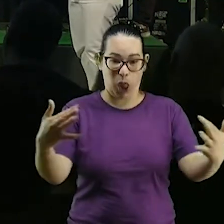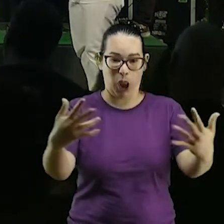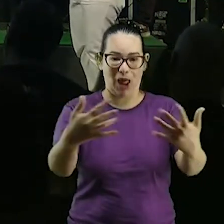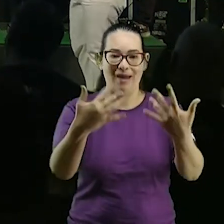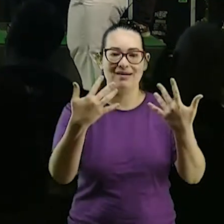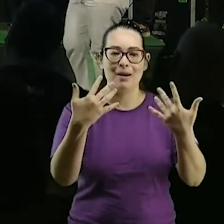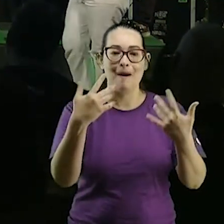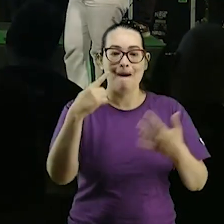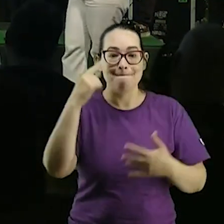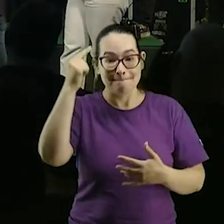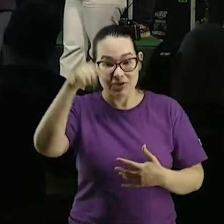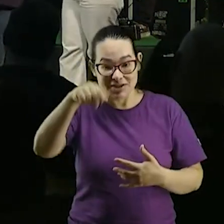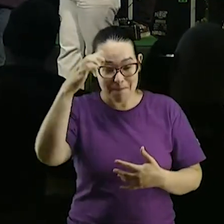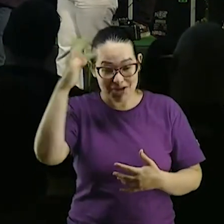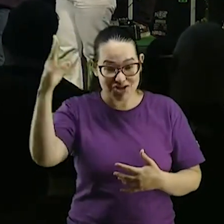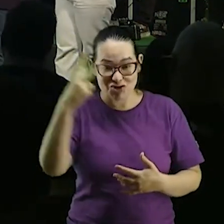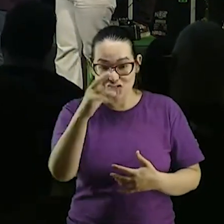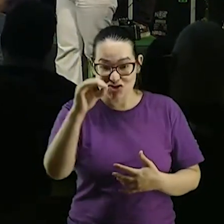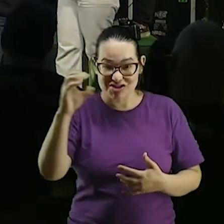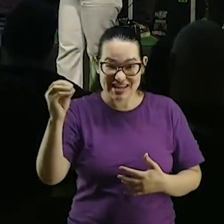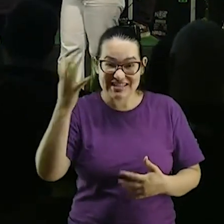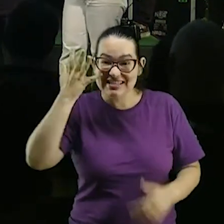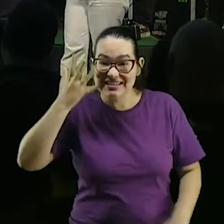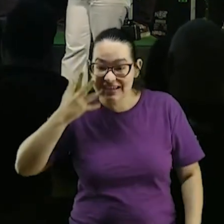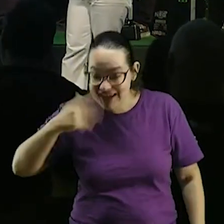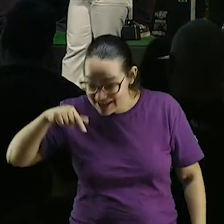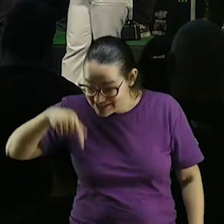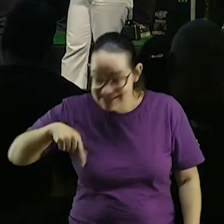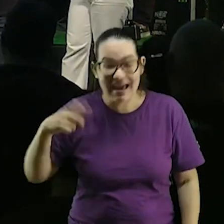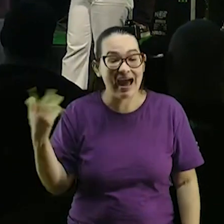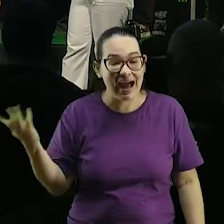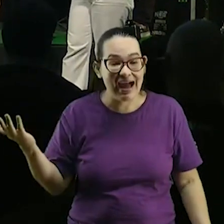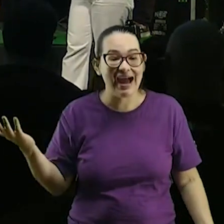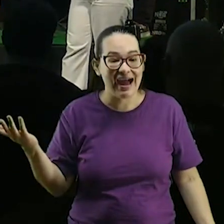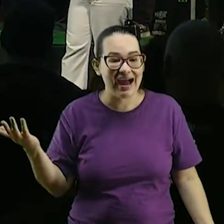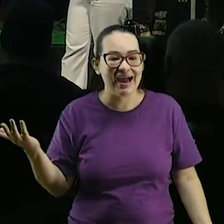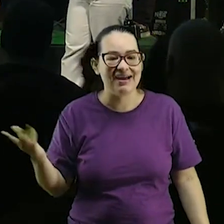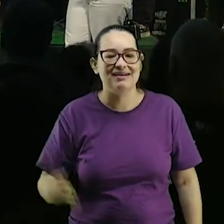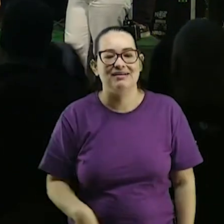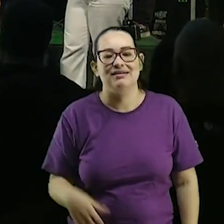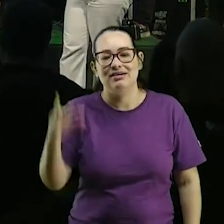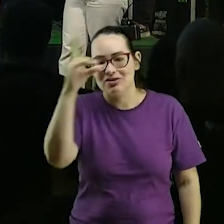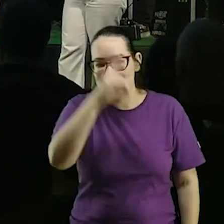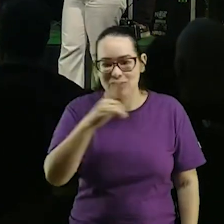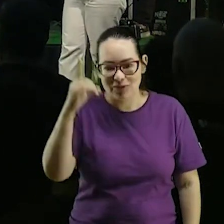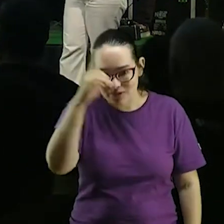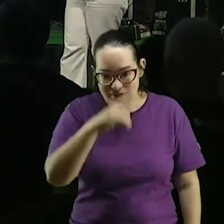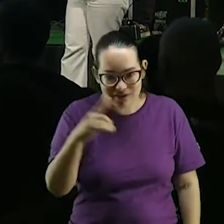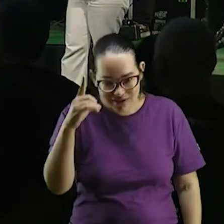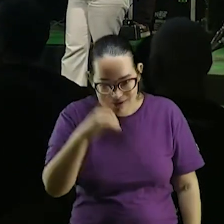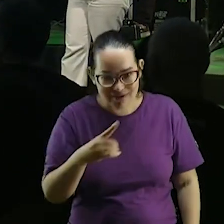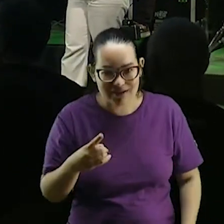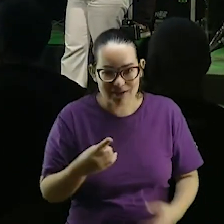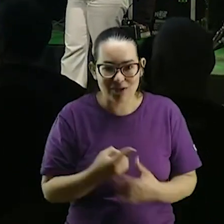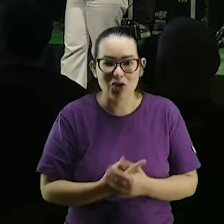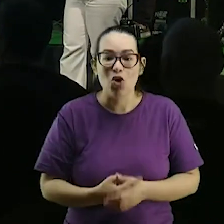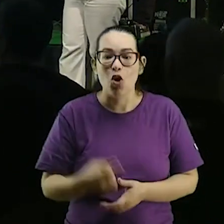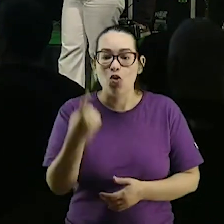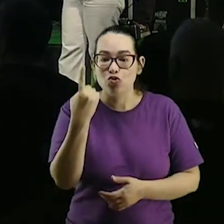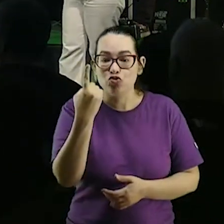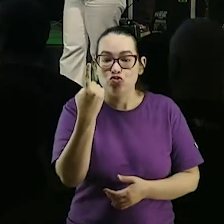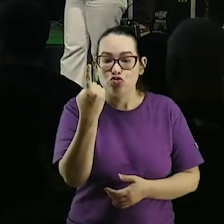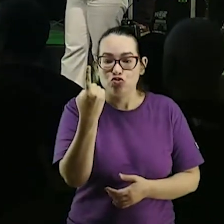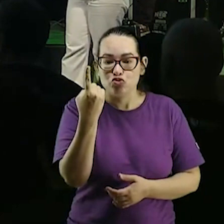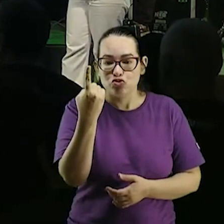embaixo gente você precisa trabalhar com a gente no Talmudim dá um domingo gente não precisa ser escravo dá um domingo um